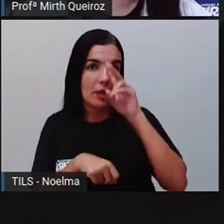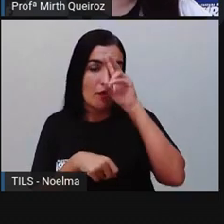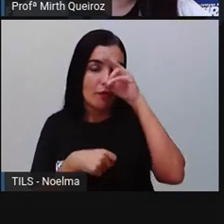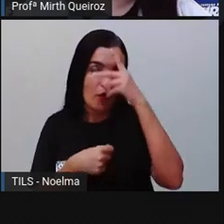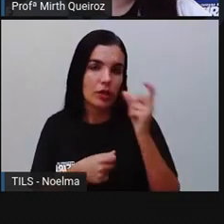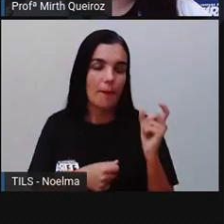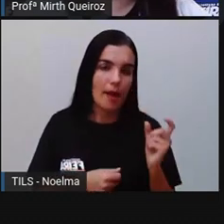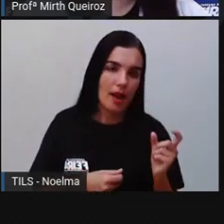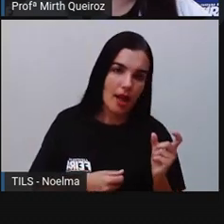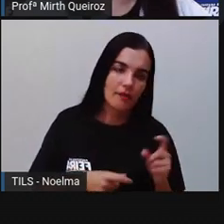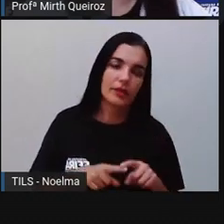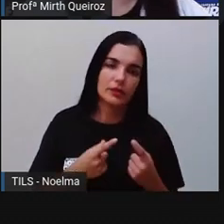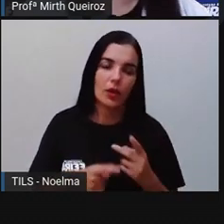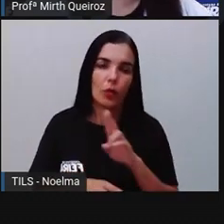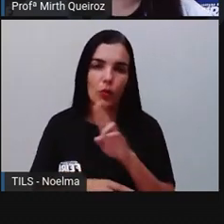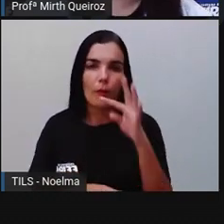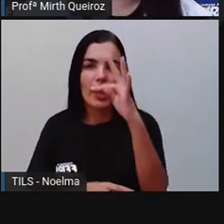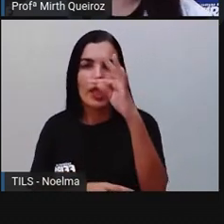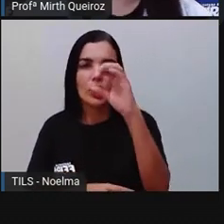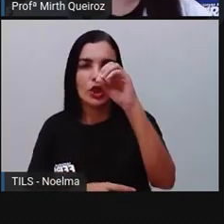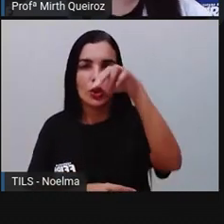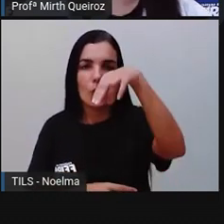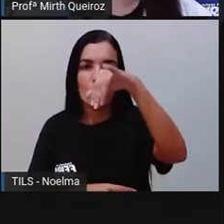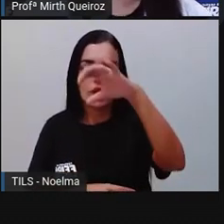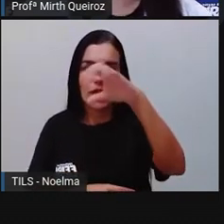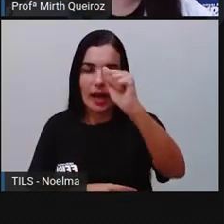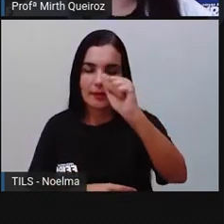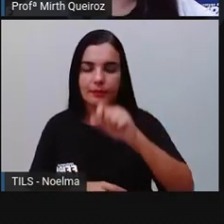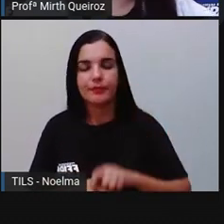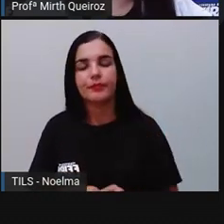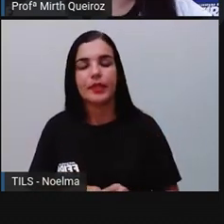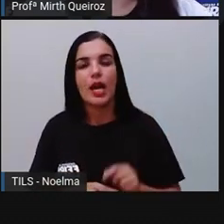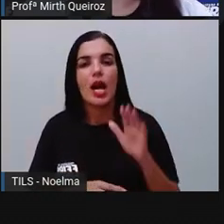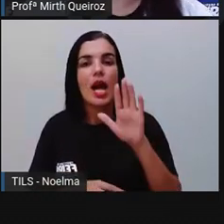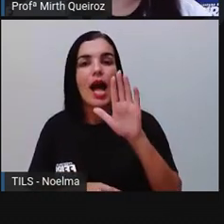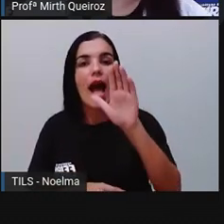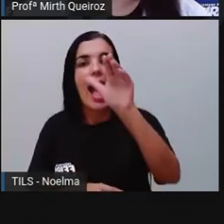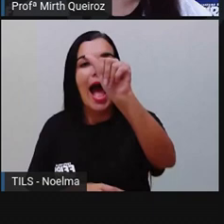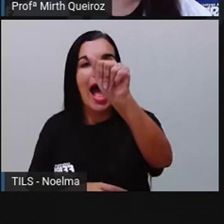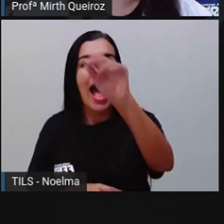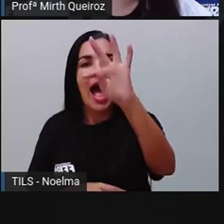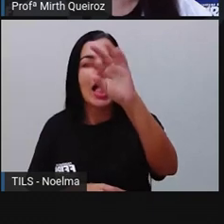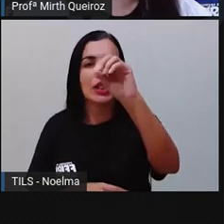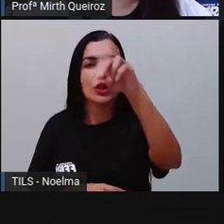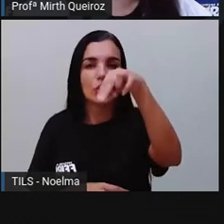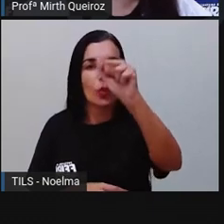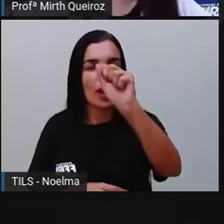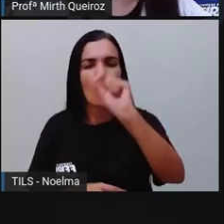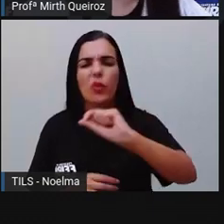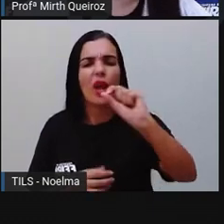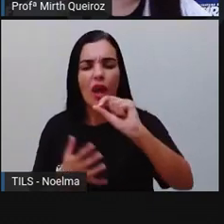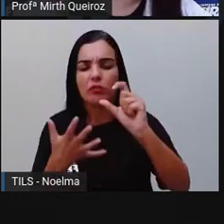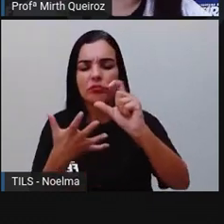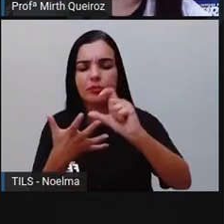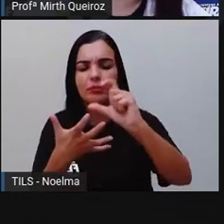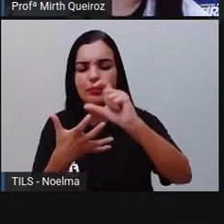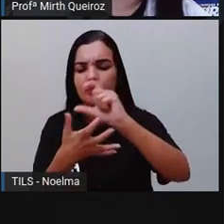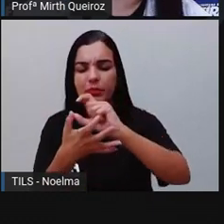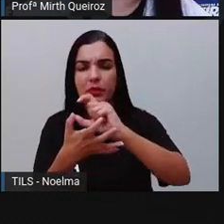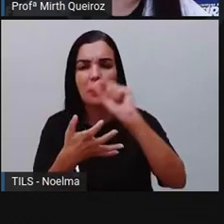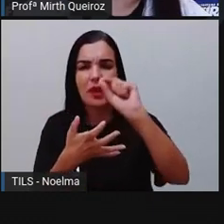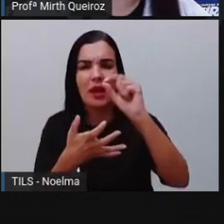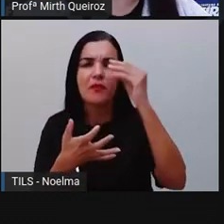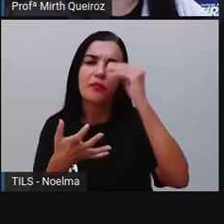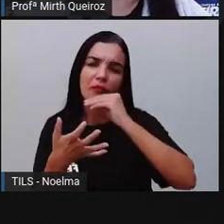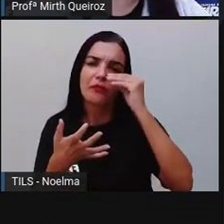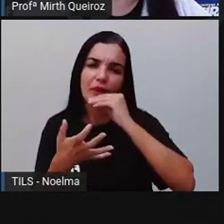tônica é sílaba mais forte. Sílaba átono é a sílaba são, né? As sílabas mais fracas, as outras sílabas. Em uma palavra, nós só